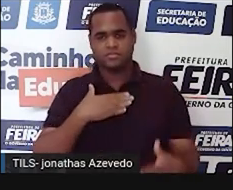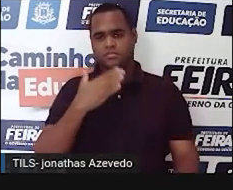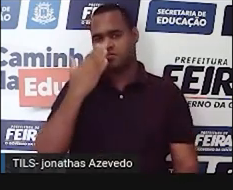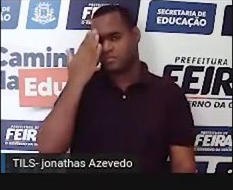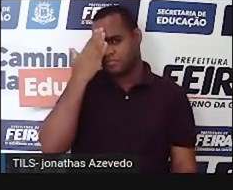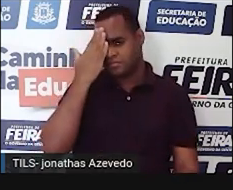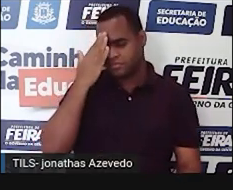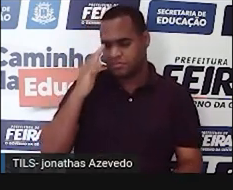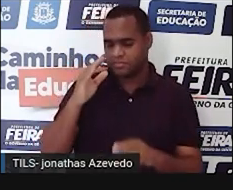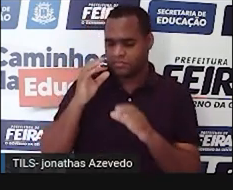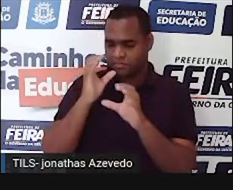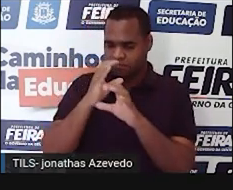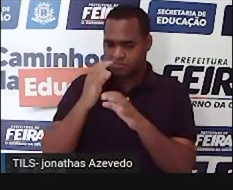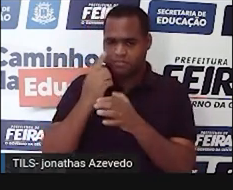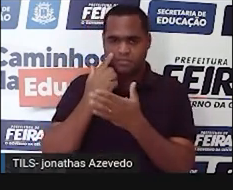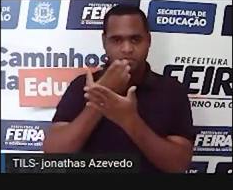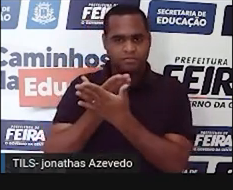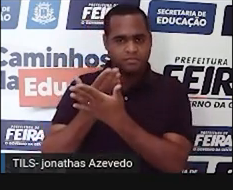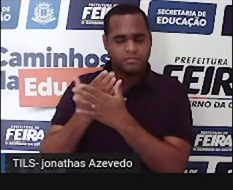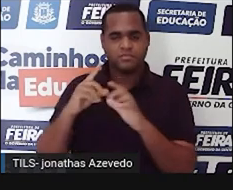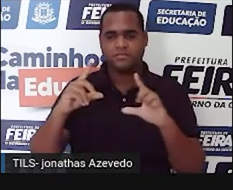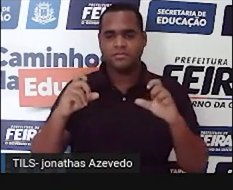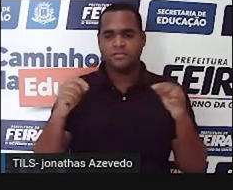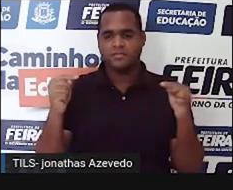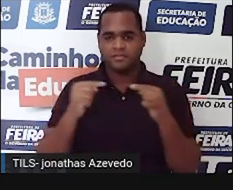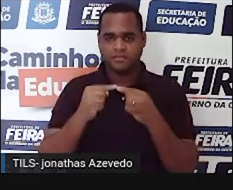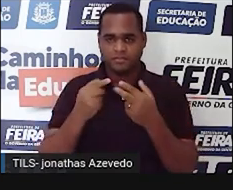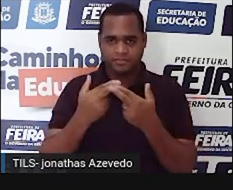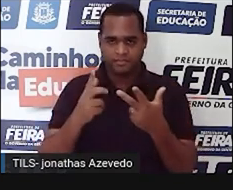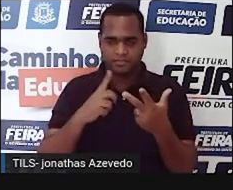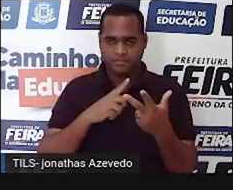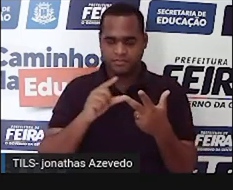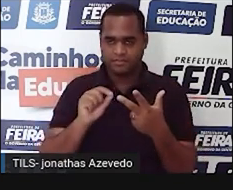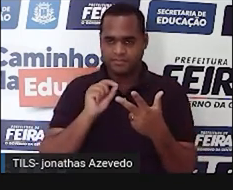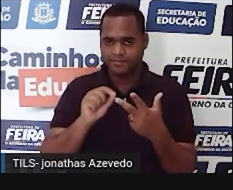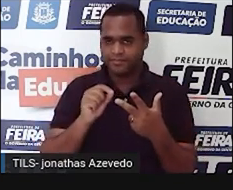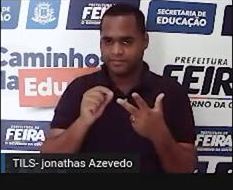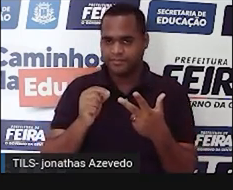fazendo os estudos. E quando ele viu aquela foto da Rosalind Franklin,